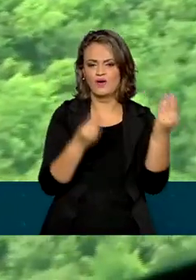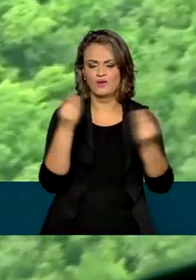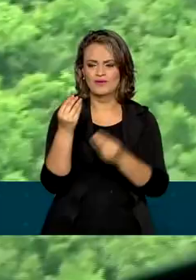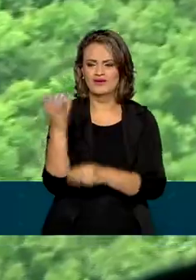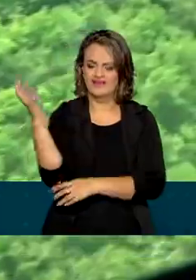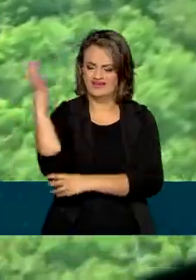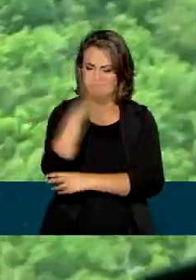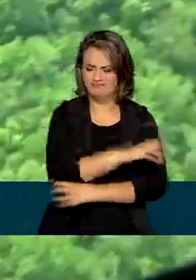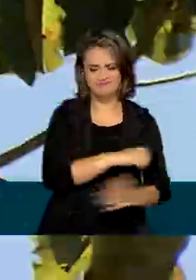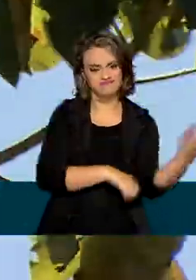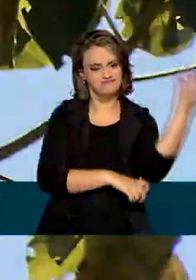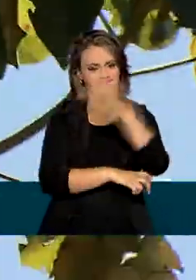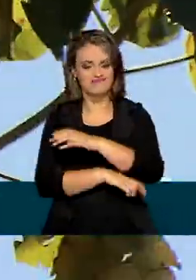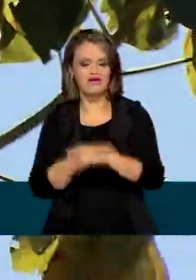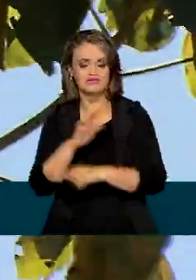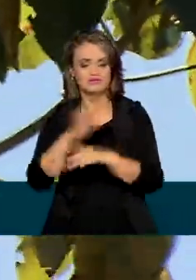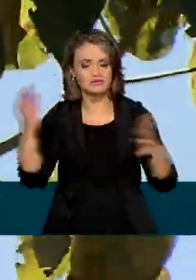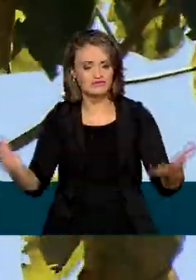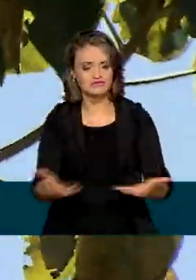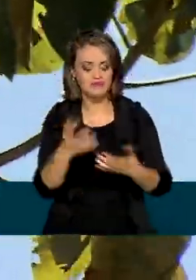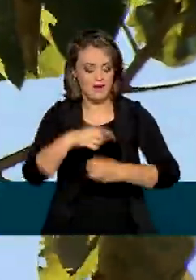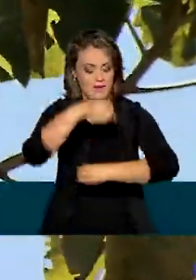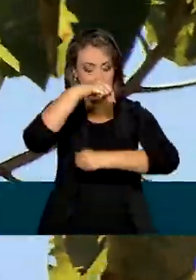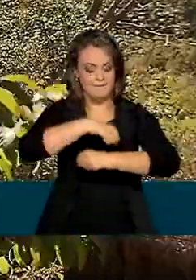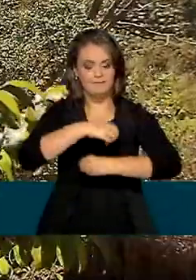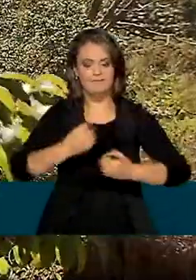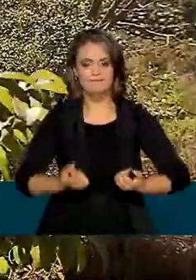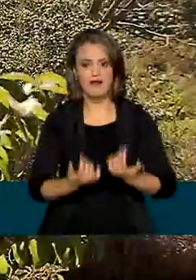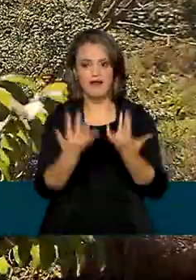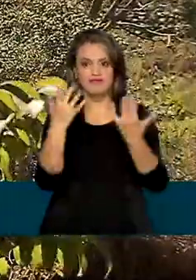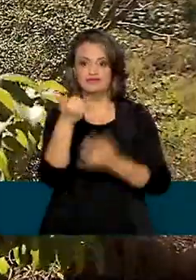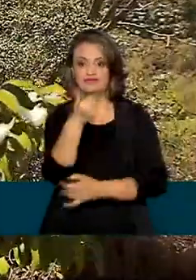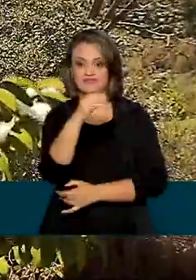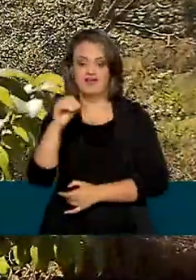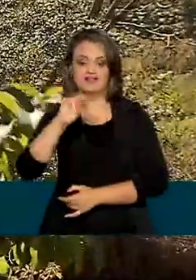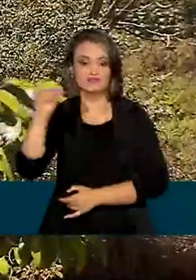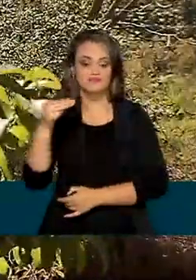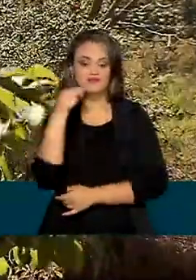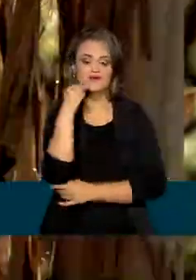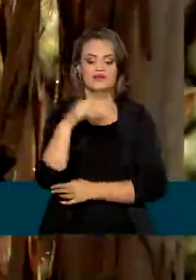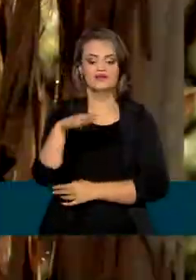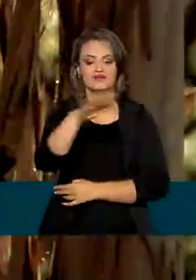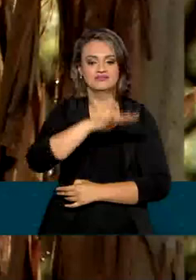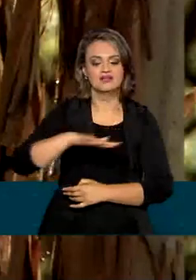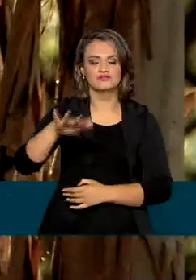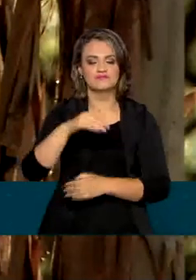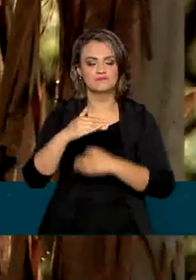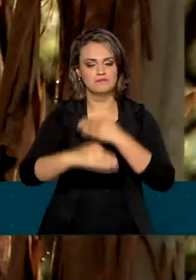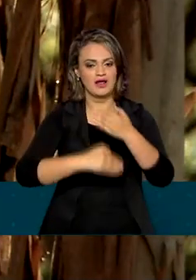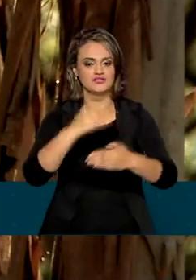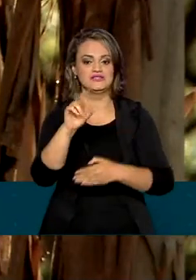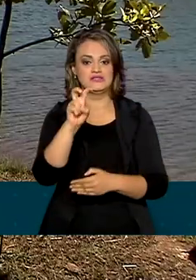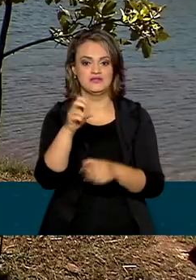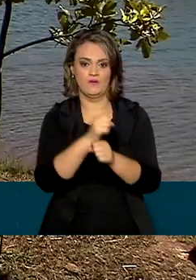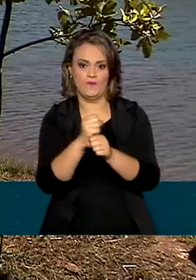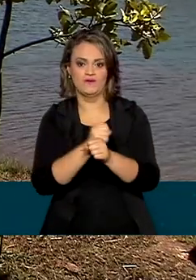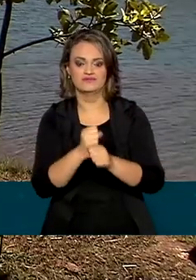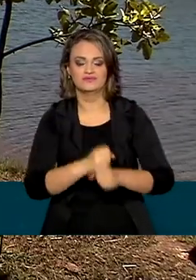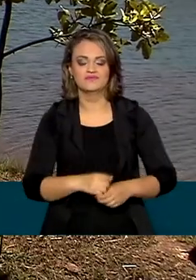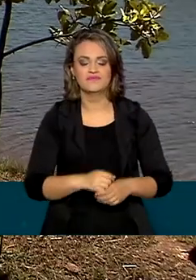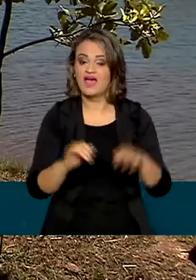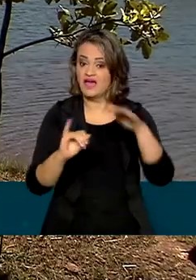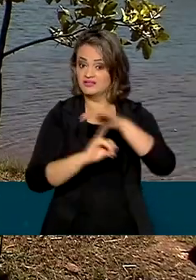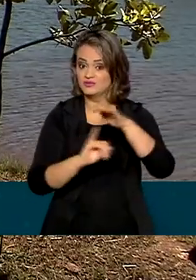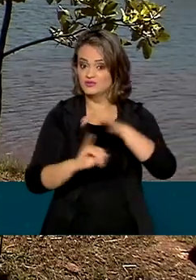áreas desmatadas. A ideia é plantar 10 milhões de árvores em todas as regiões do país nos próximos 5 anos. A